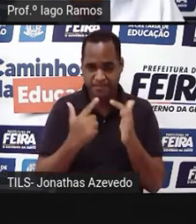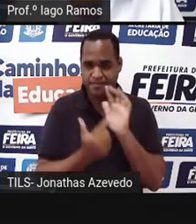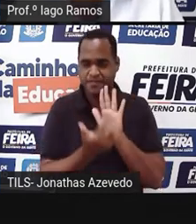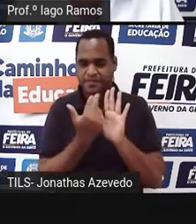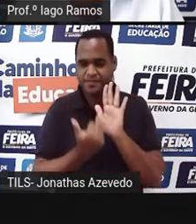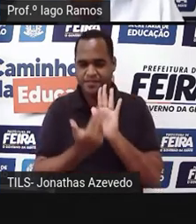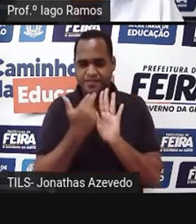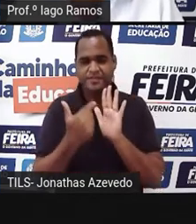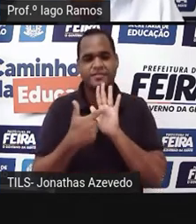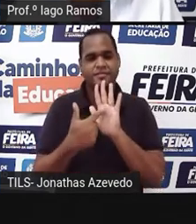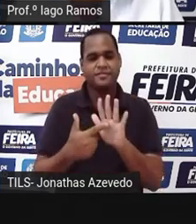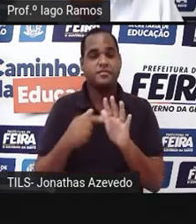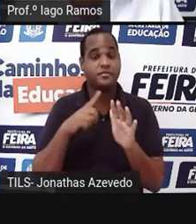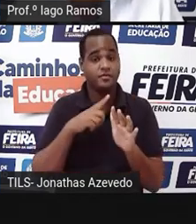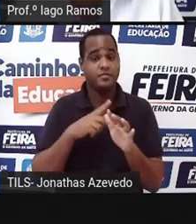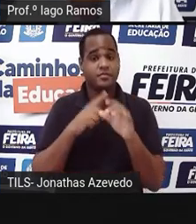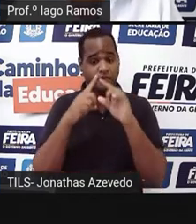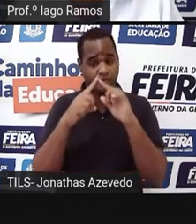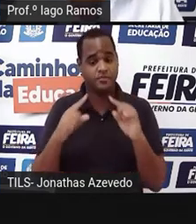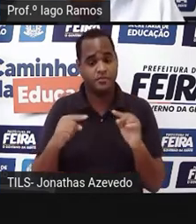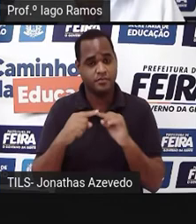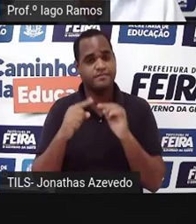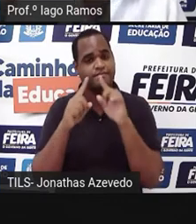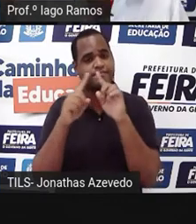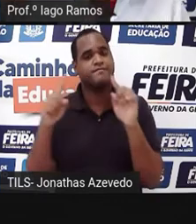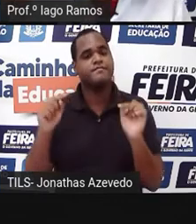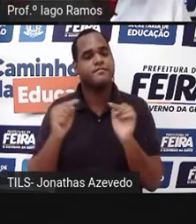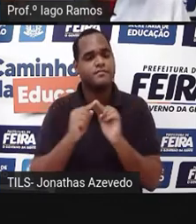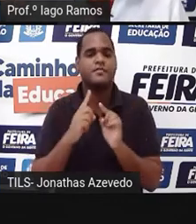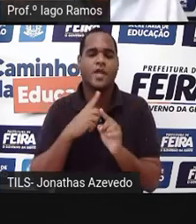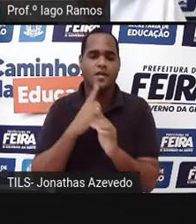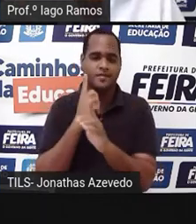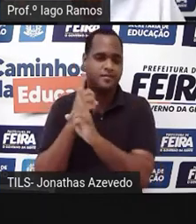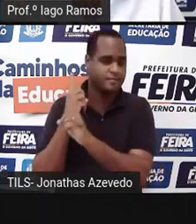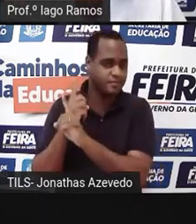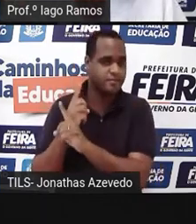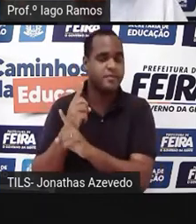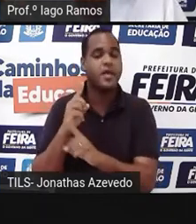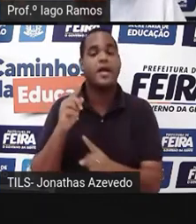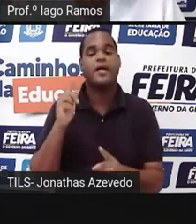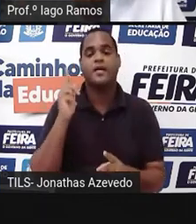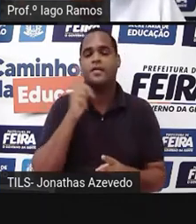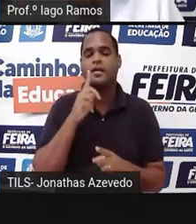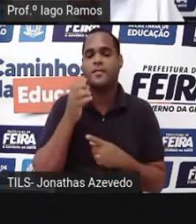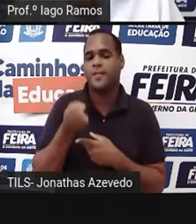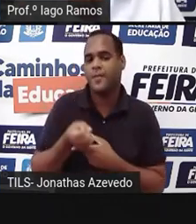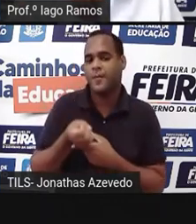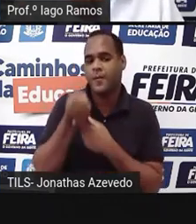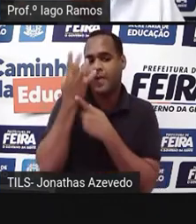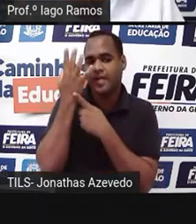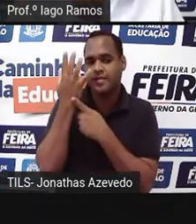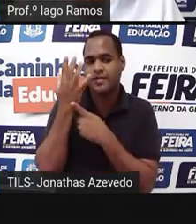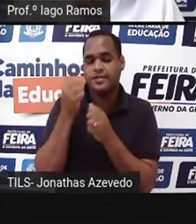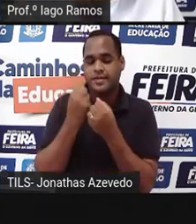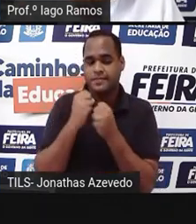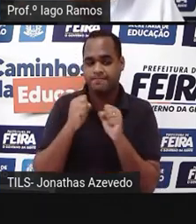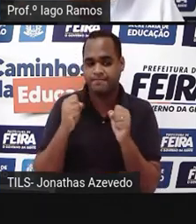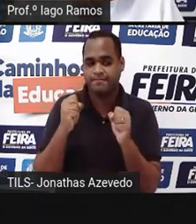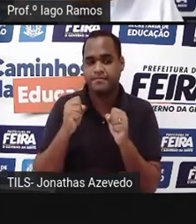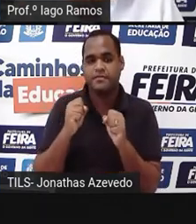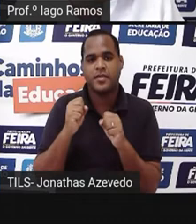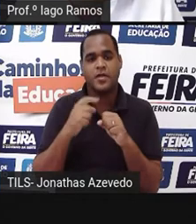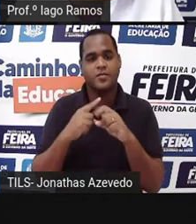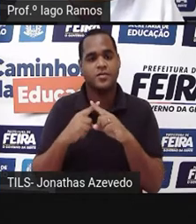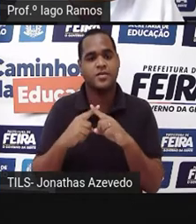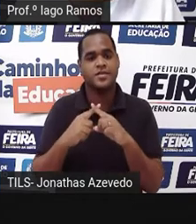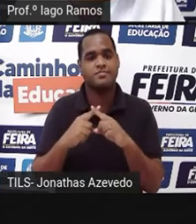consegue enxergar ali triângulos retângulos. E o comprimento desse cabo, olha só, que eu chamei de X,